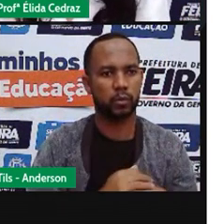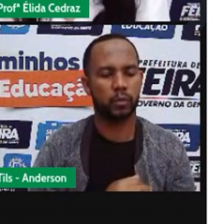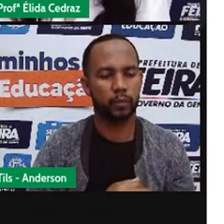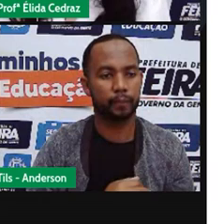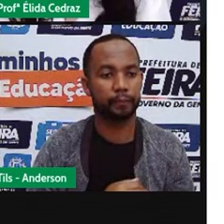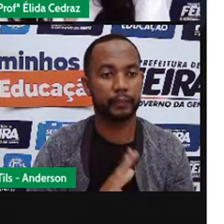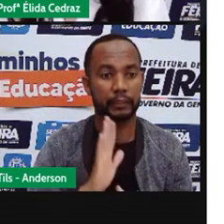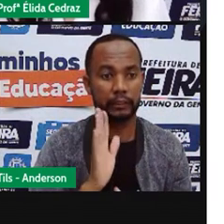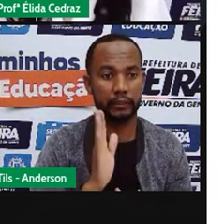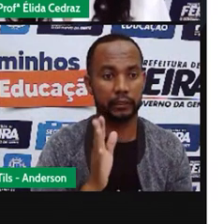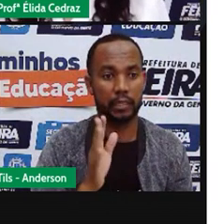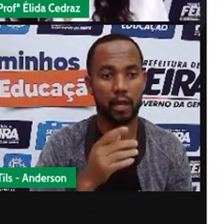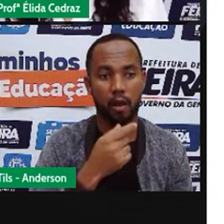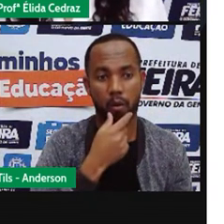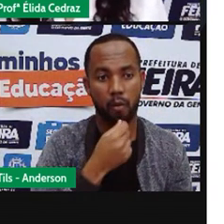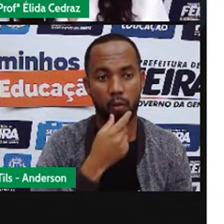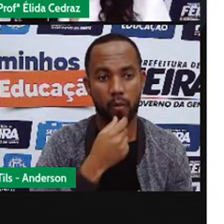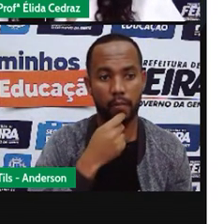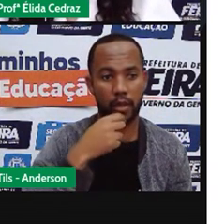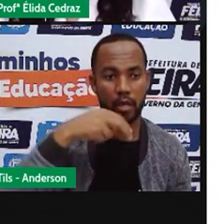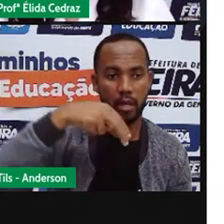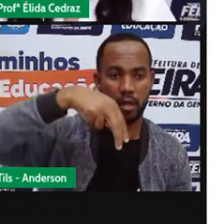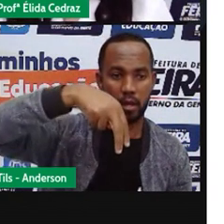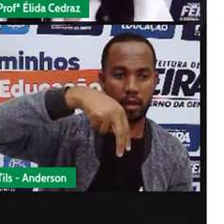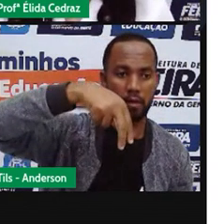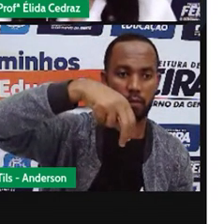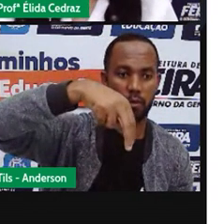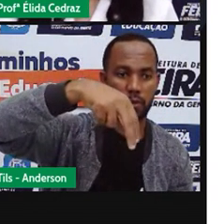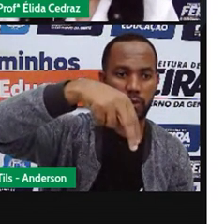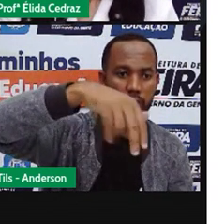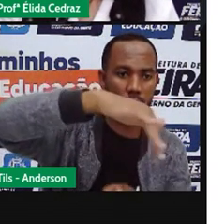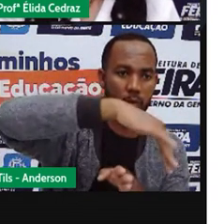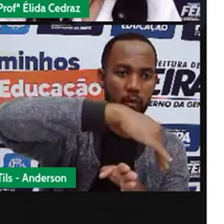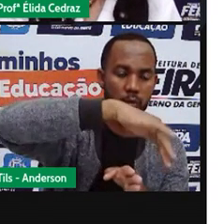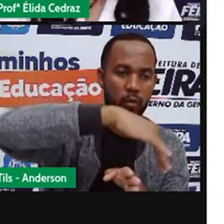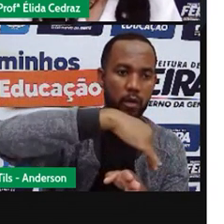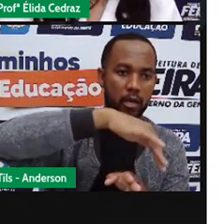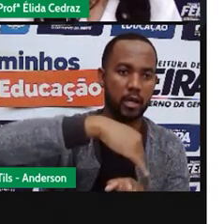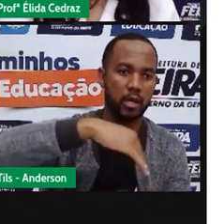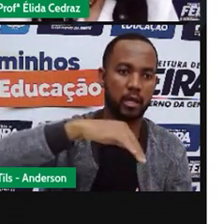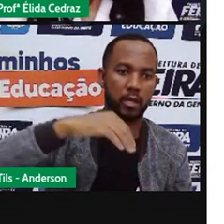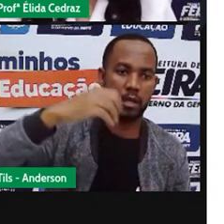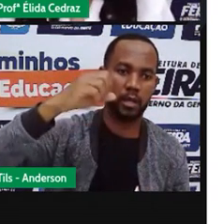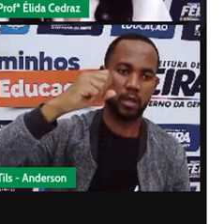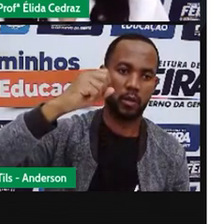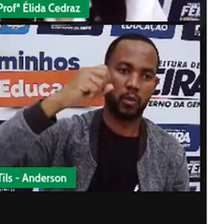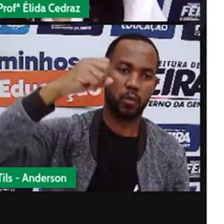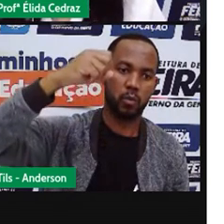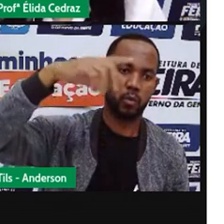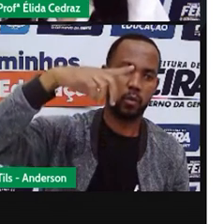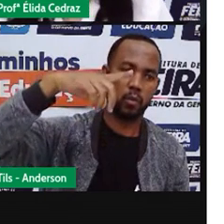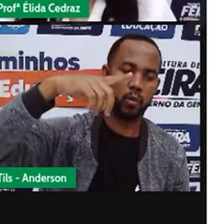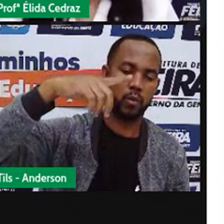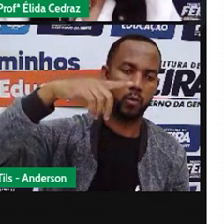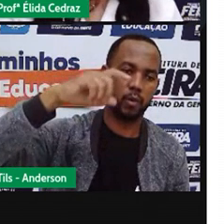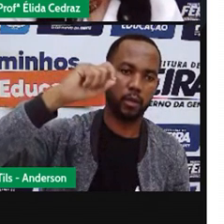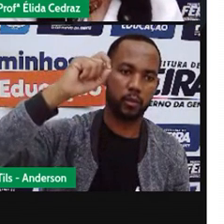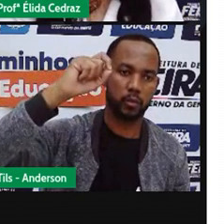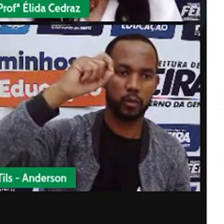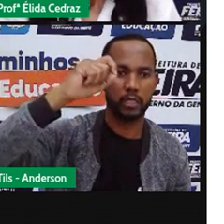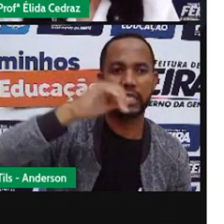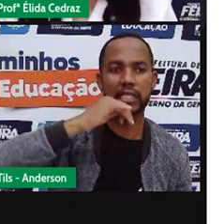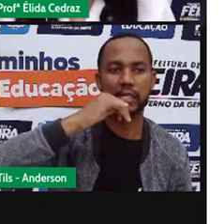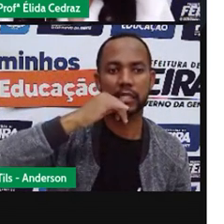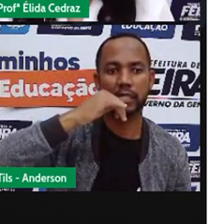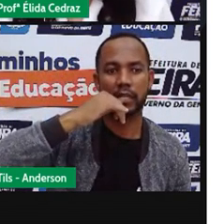Já o rapaz que estava em pé na rua, ele recebeu uma luz do ar ou